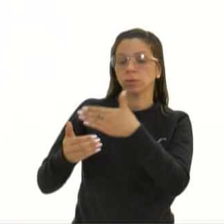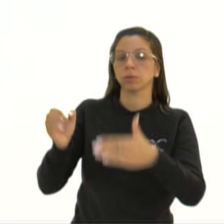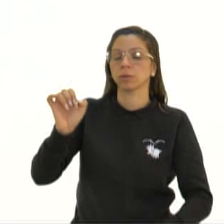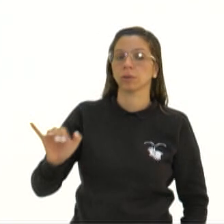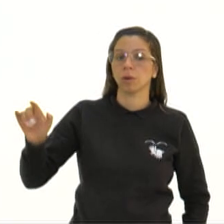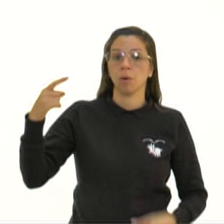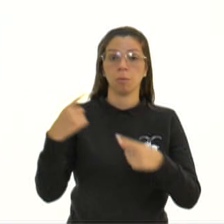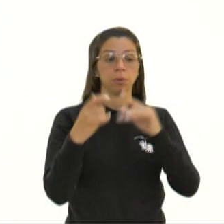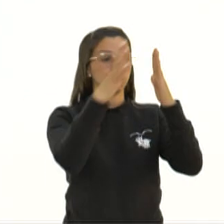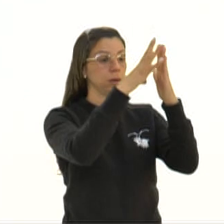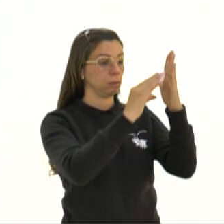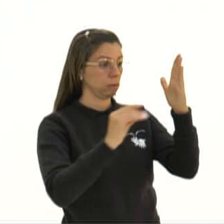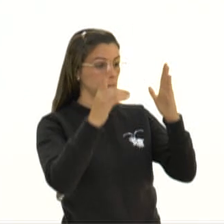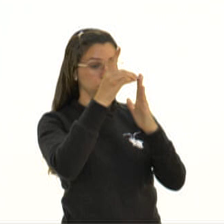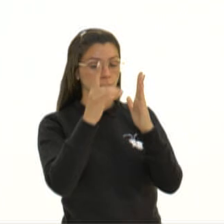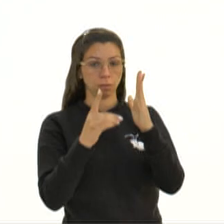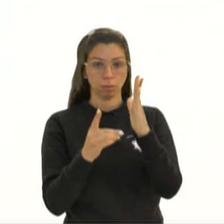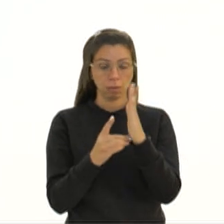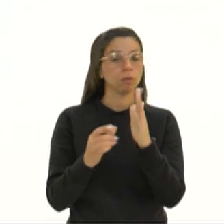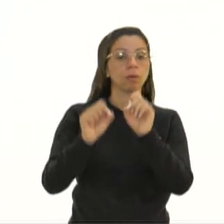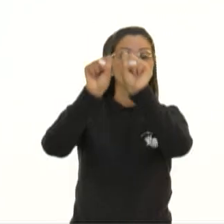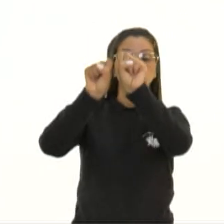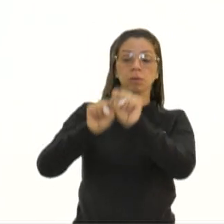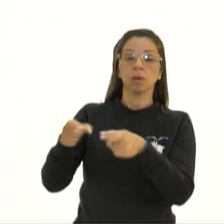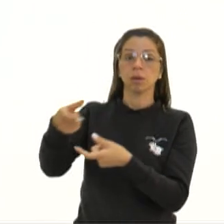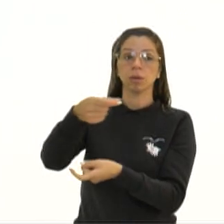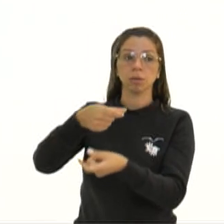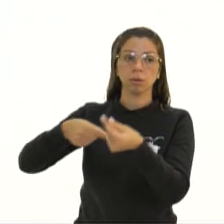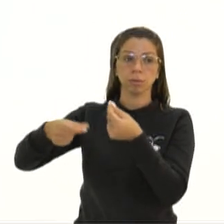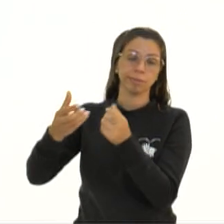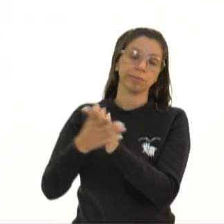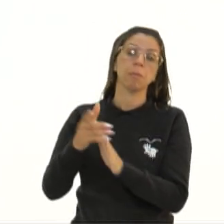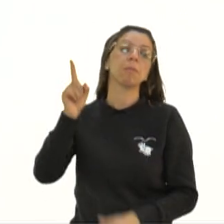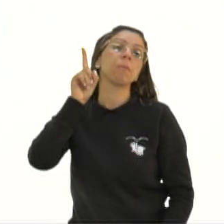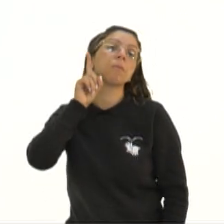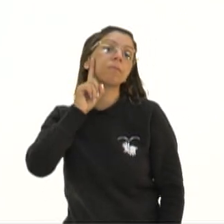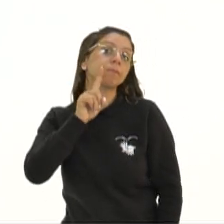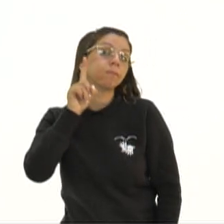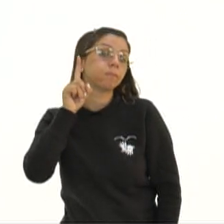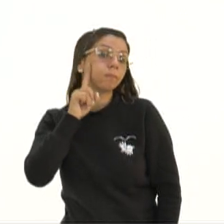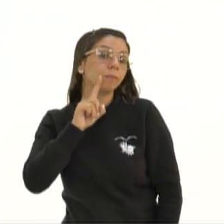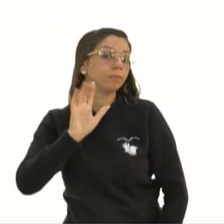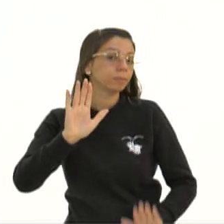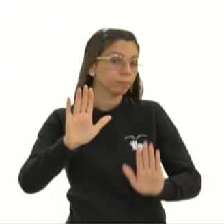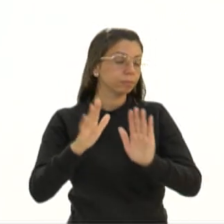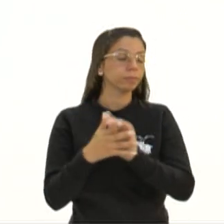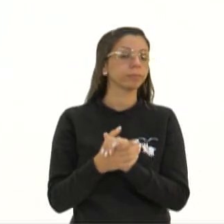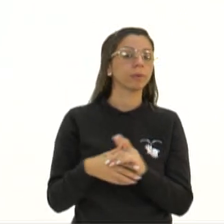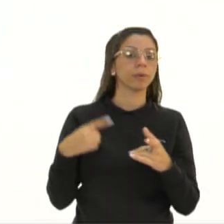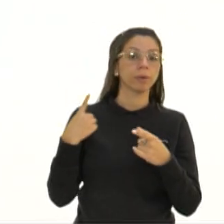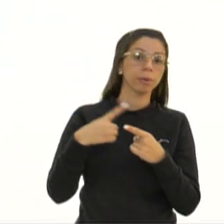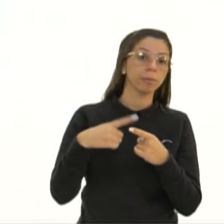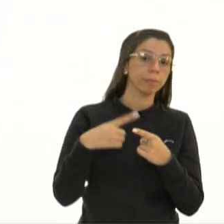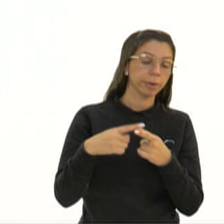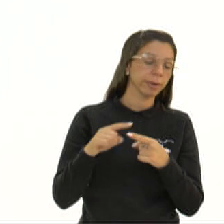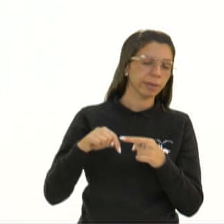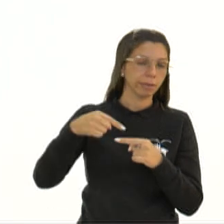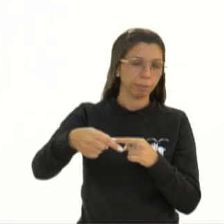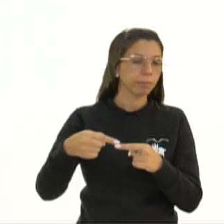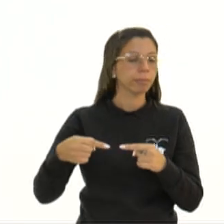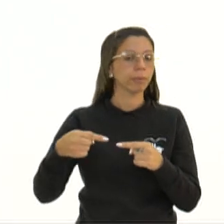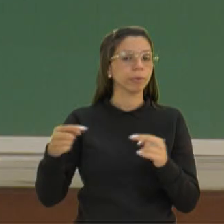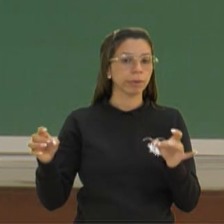copiar nas últimas décadas o sistema econômico dos Estados Unidos. Isso se deu muito também pelo pós-guerra, né?